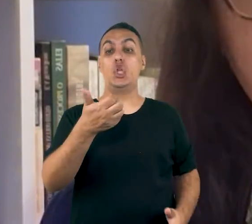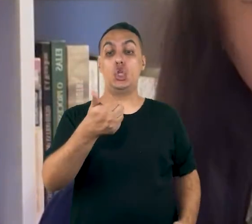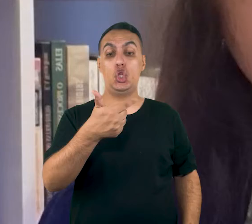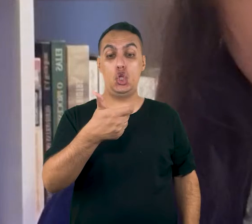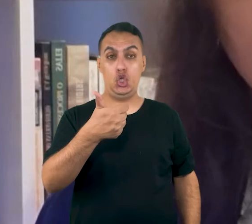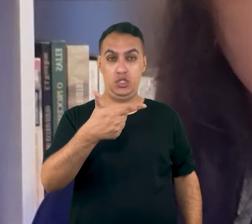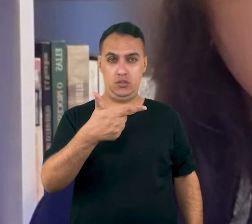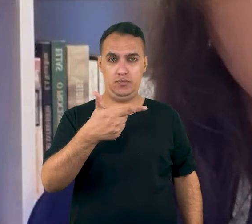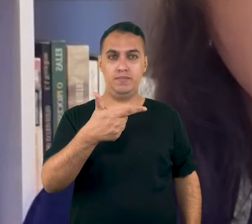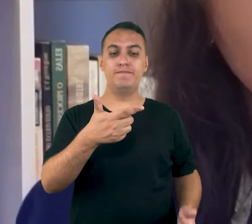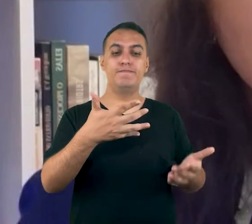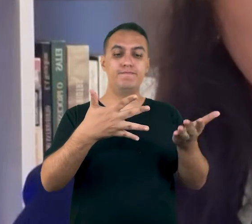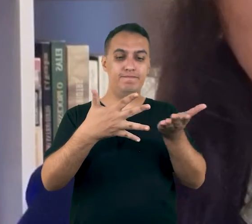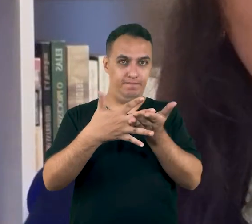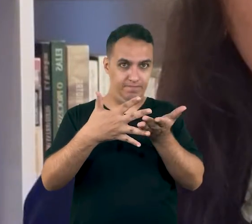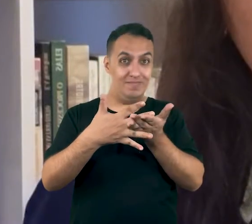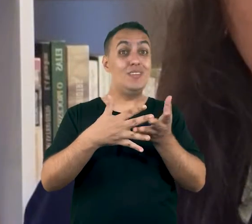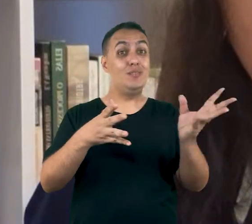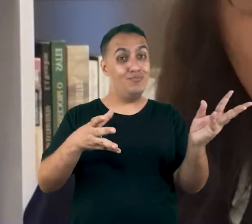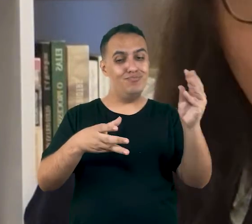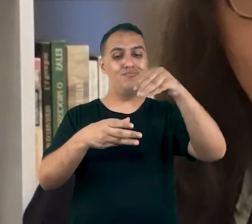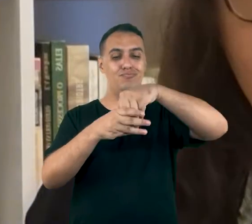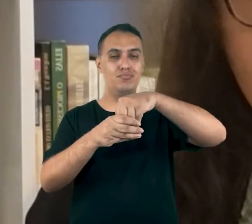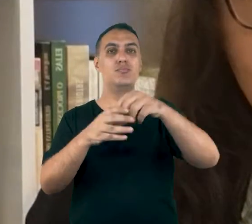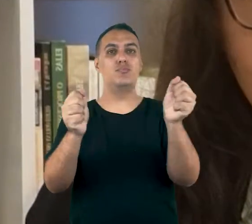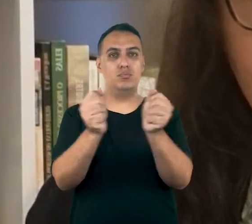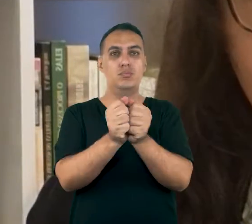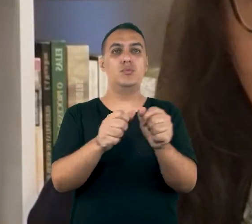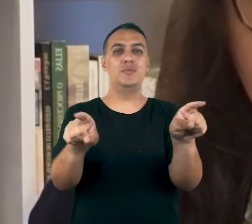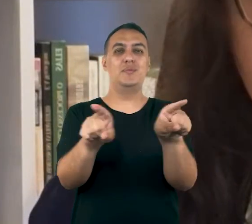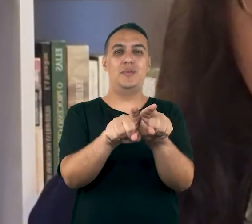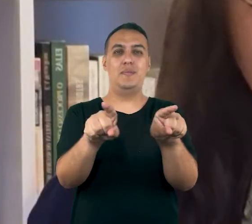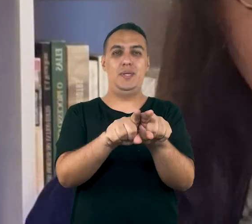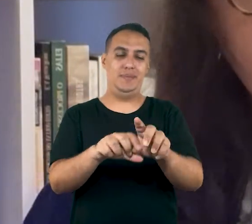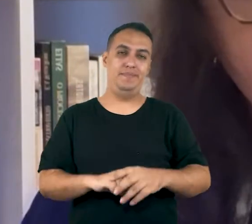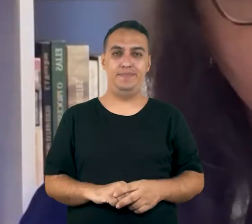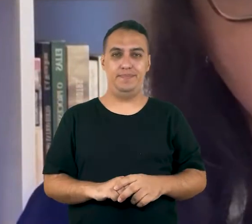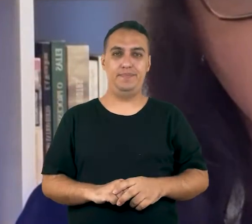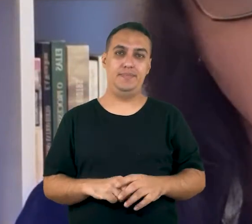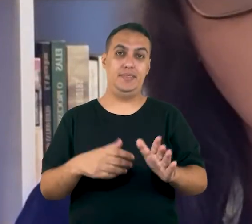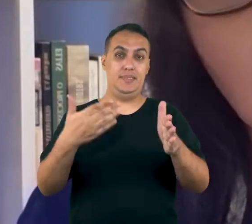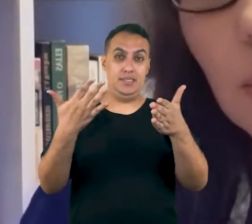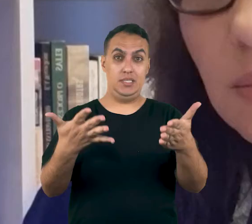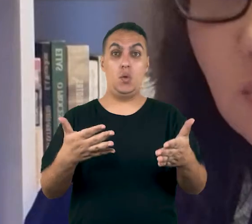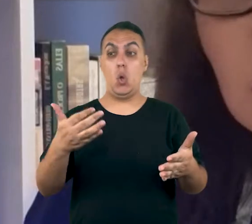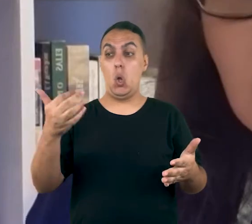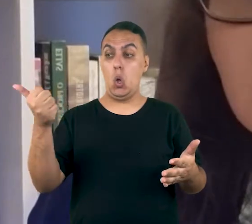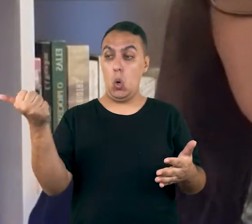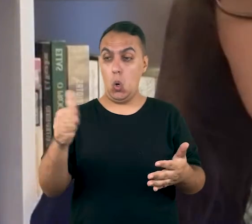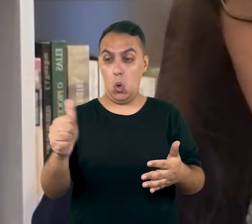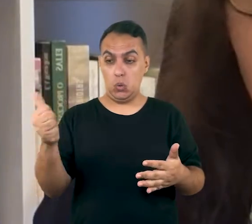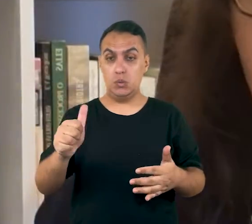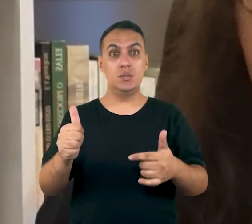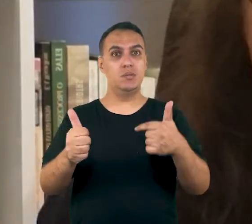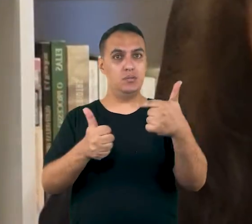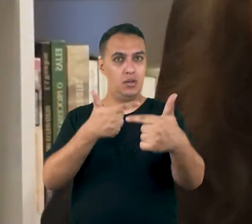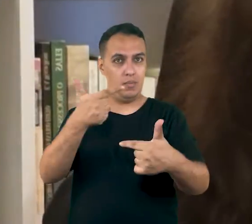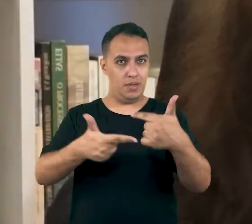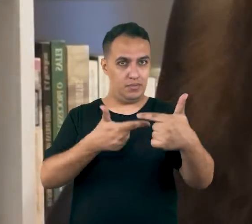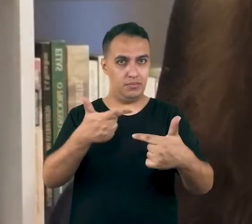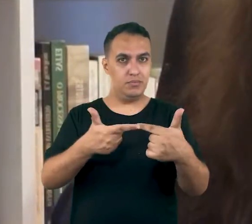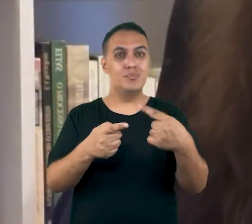horas, o intervalo está dentro dessas 12 horas. Então, serão 11 horas efetivamente